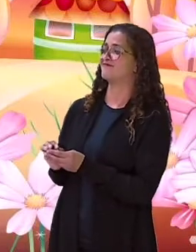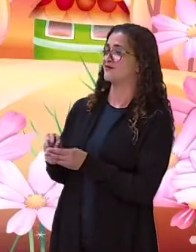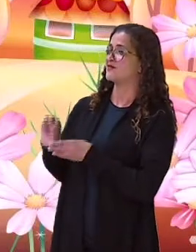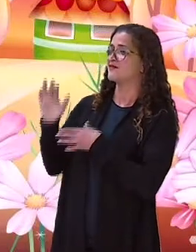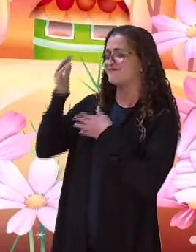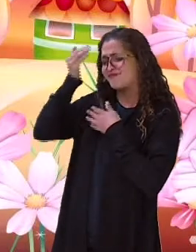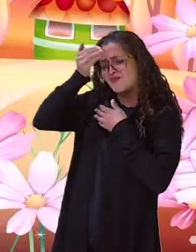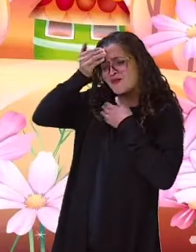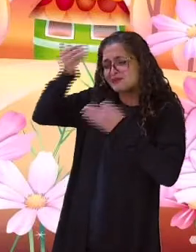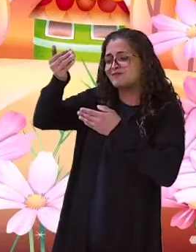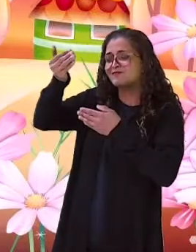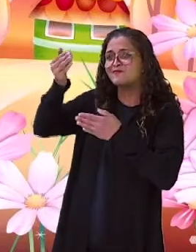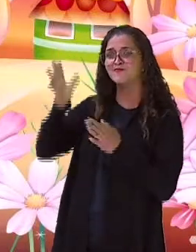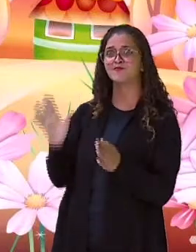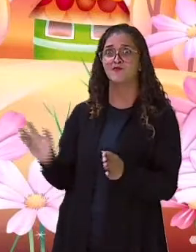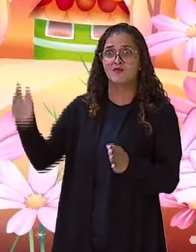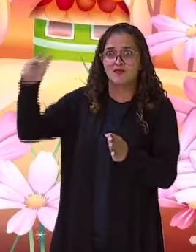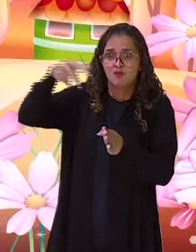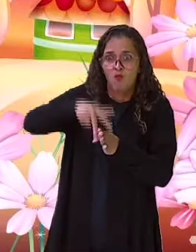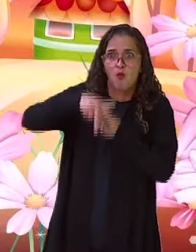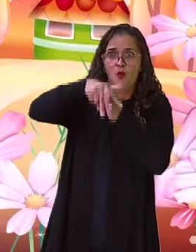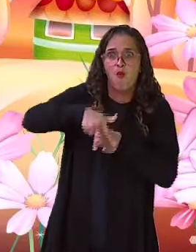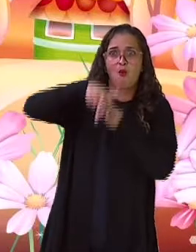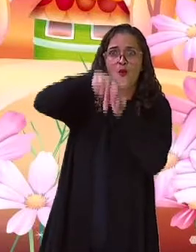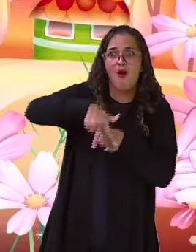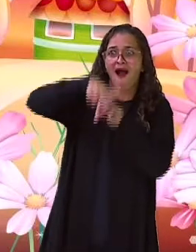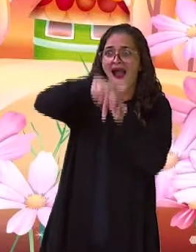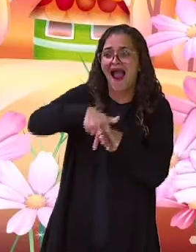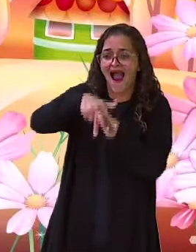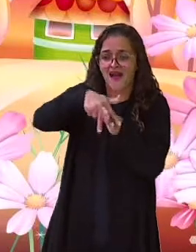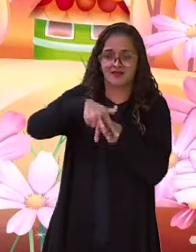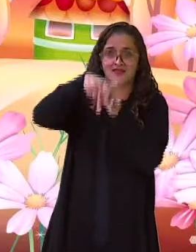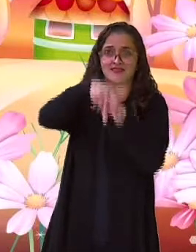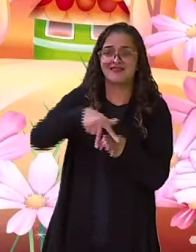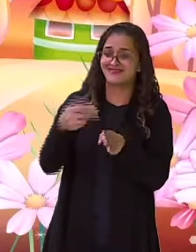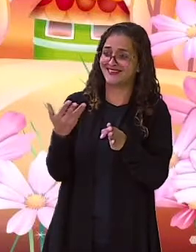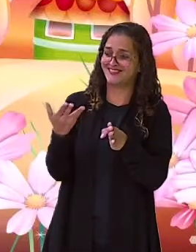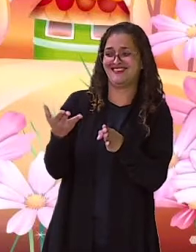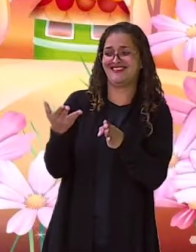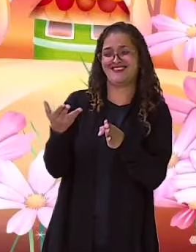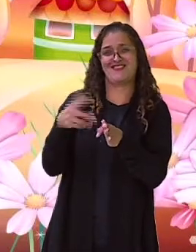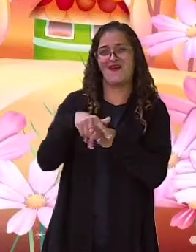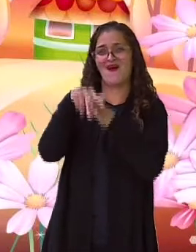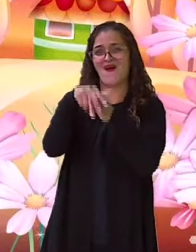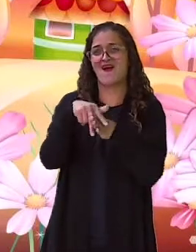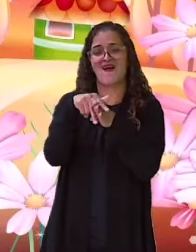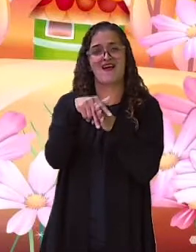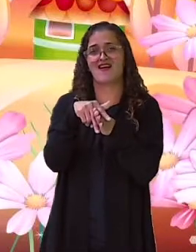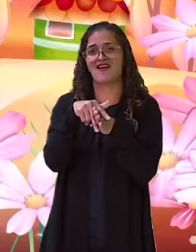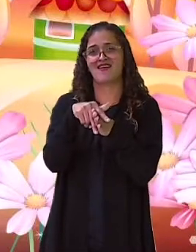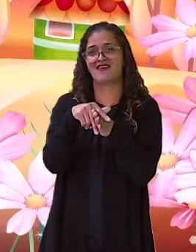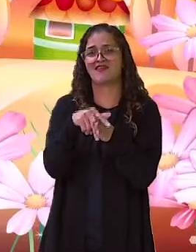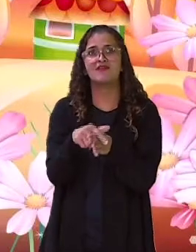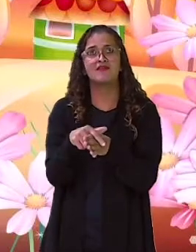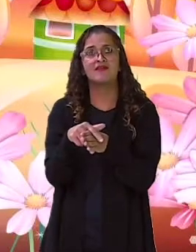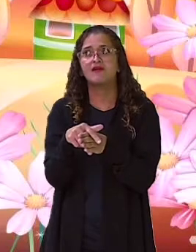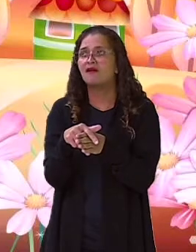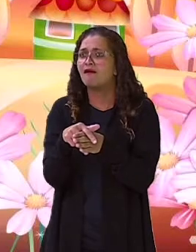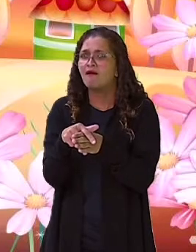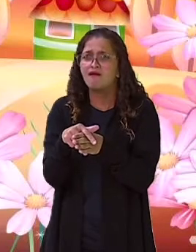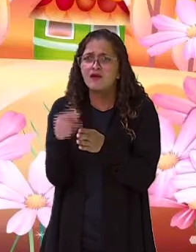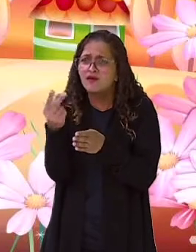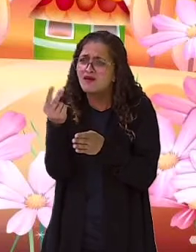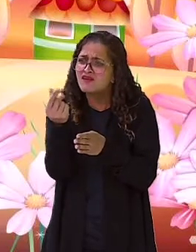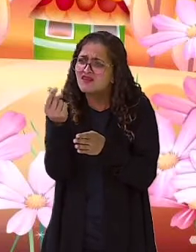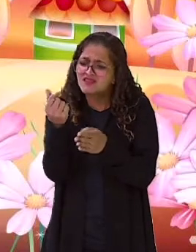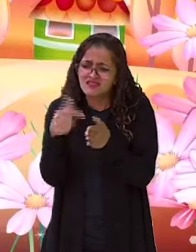montou no bolo e saiu trotando com a moeda de prata na mão. Não se lembrava de ter tido tanto dinheiro